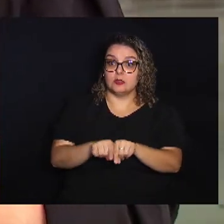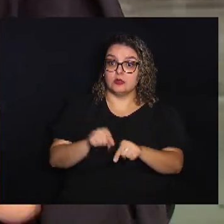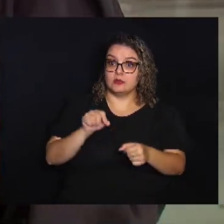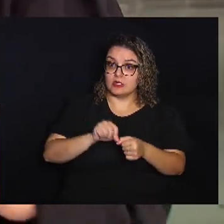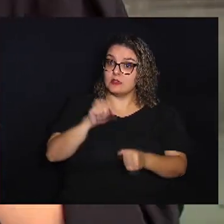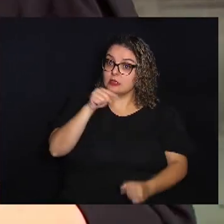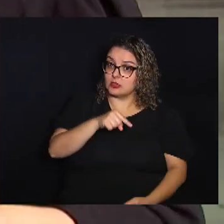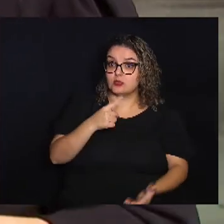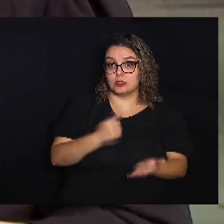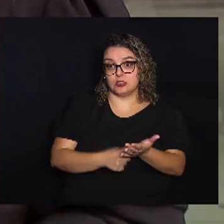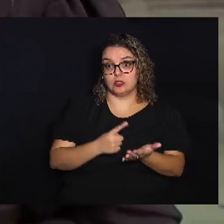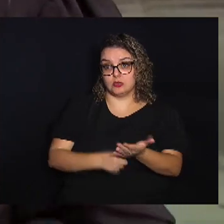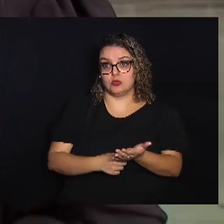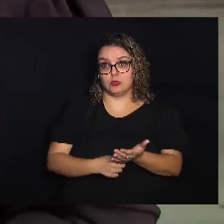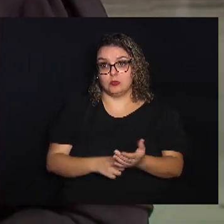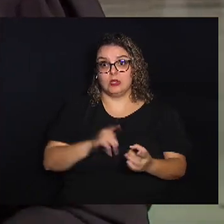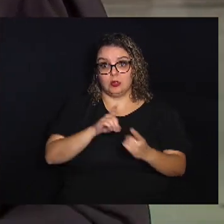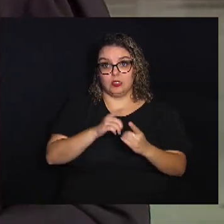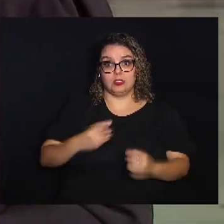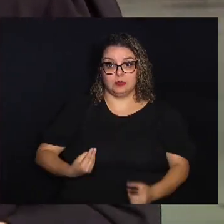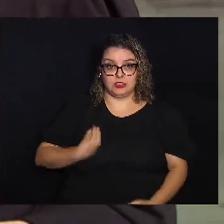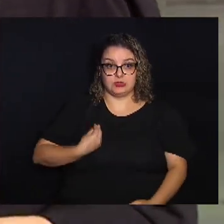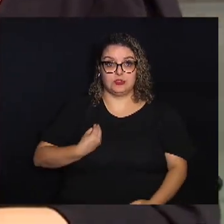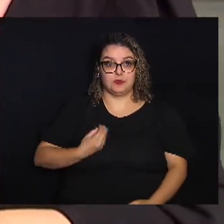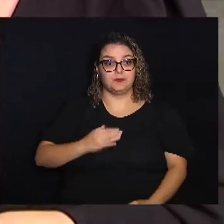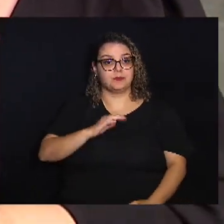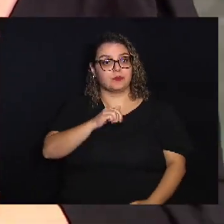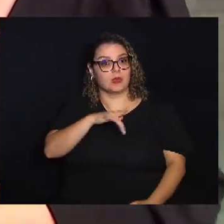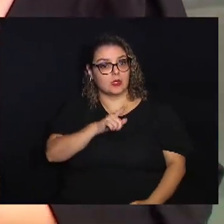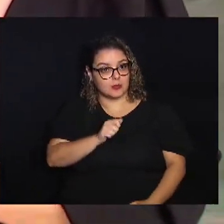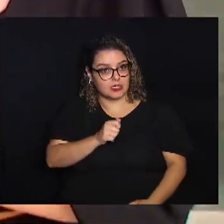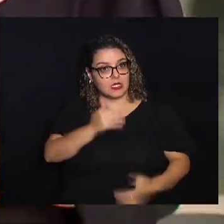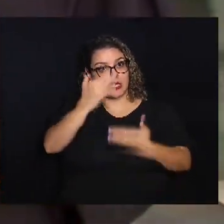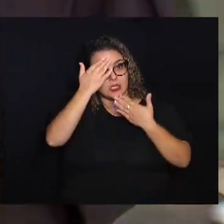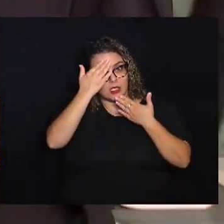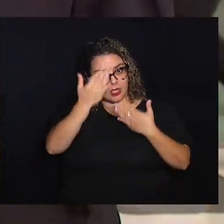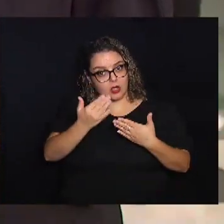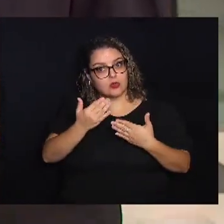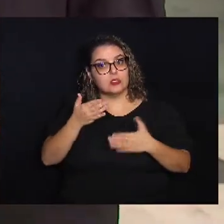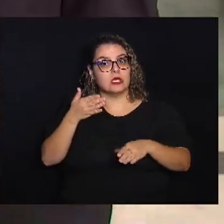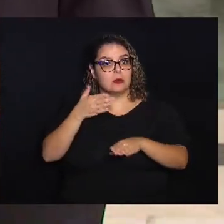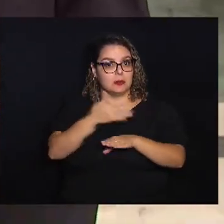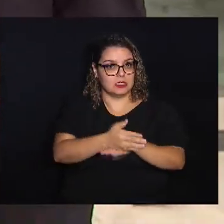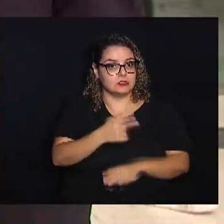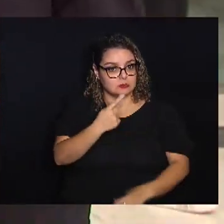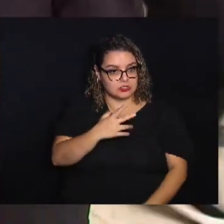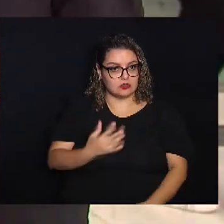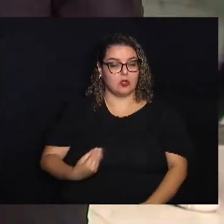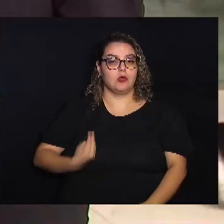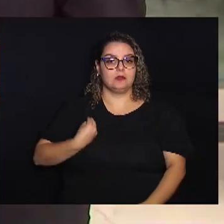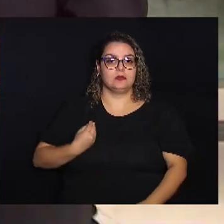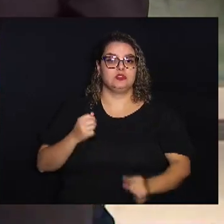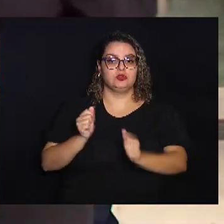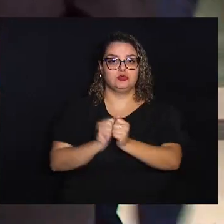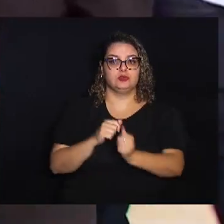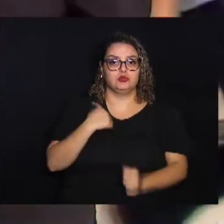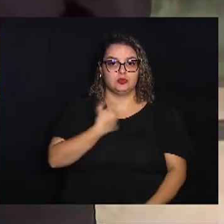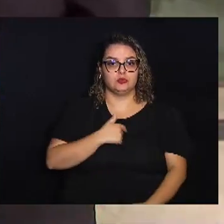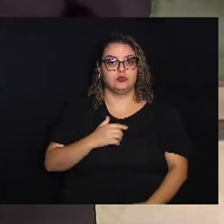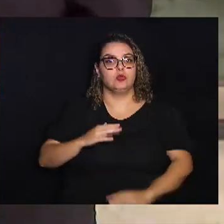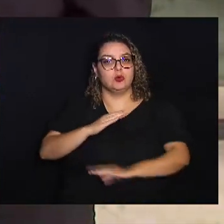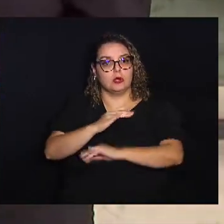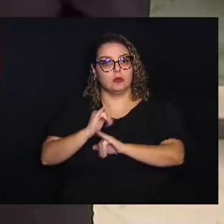o agendamento para o atendimento presencial Camila, eu agradeço muito a sua participação ao vivo aqui conosco no Câmara